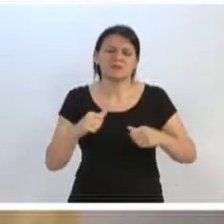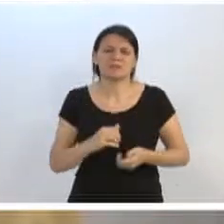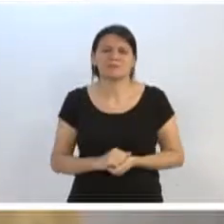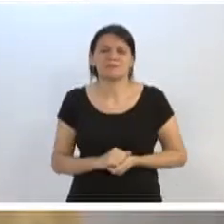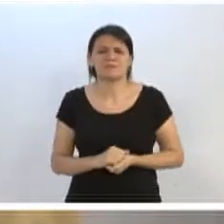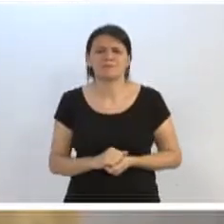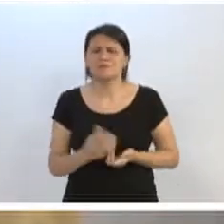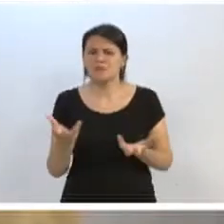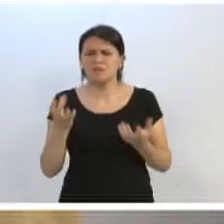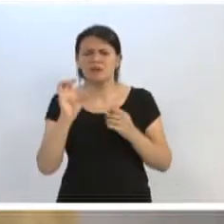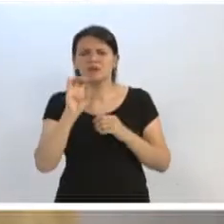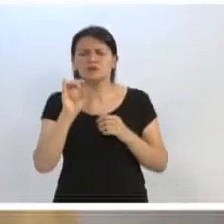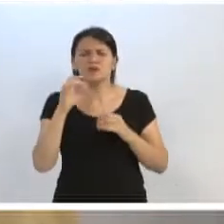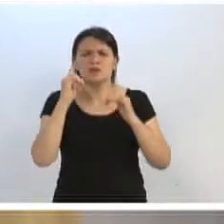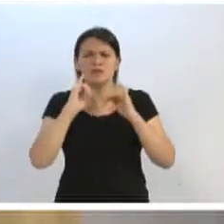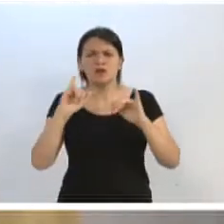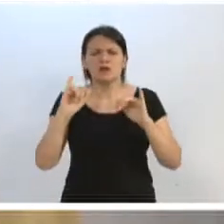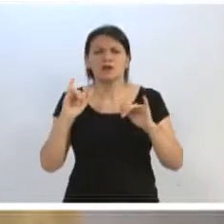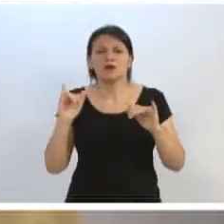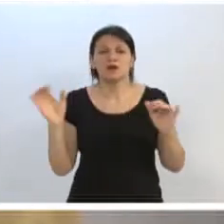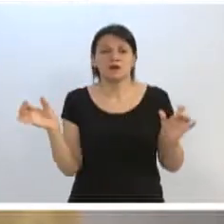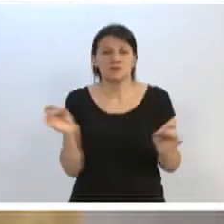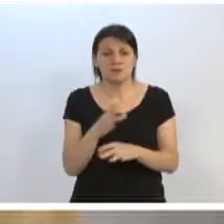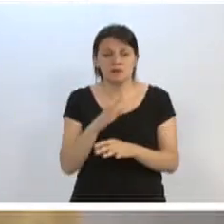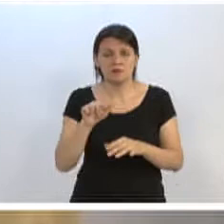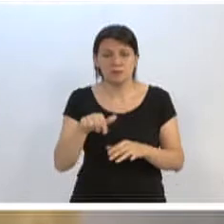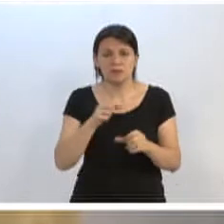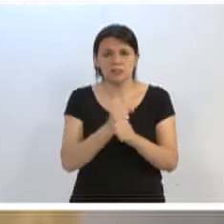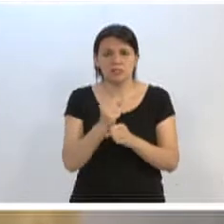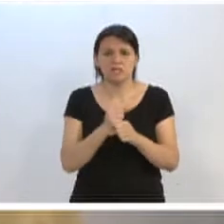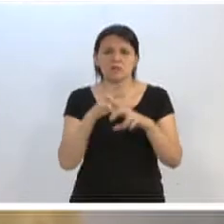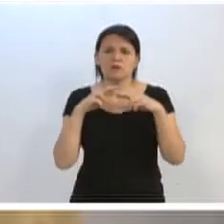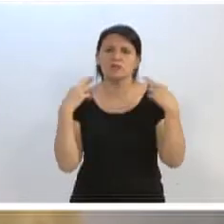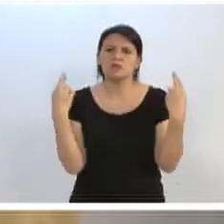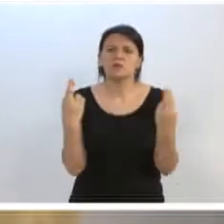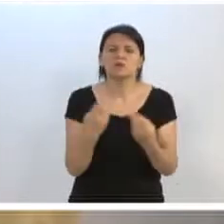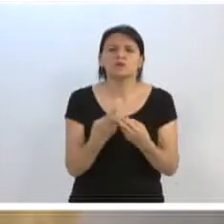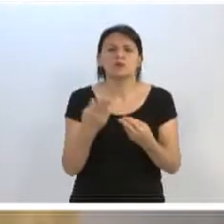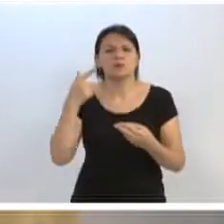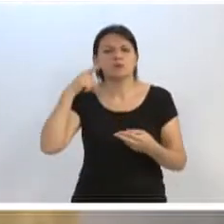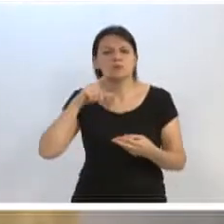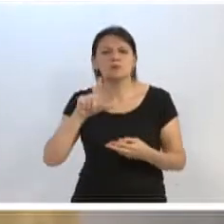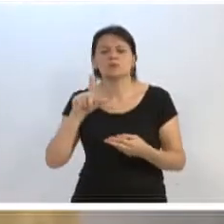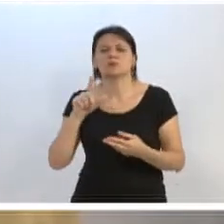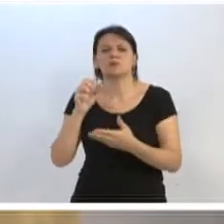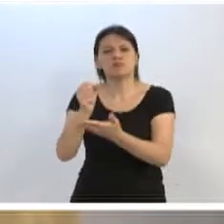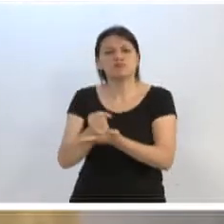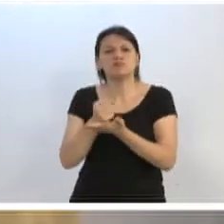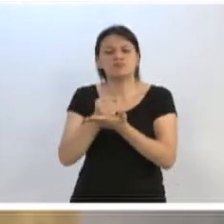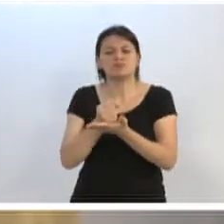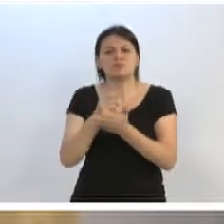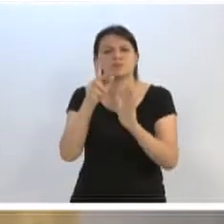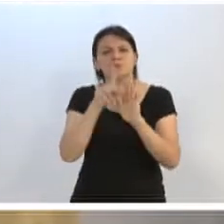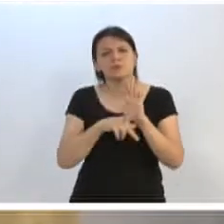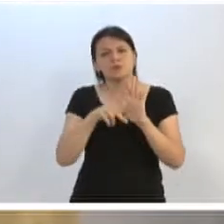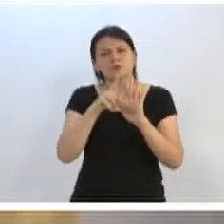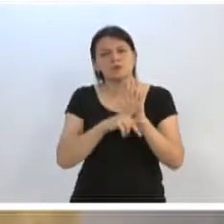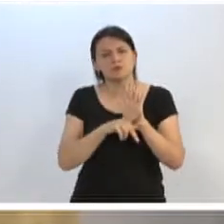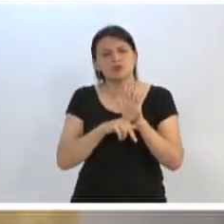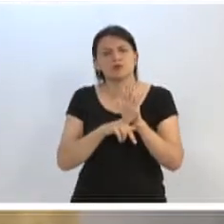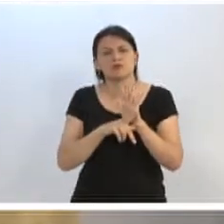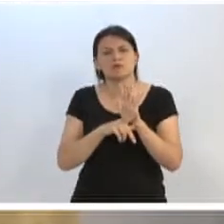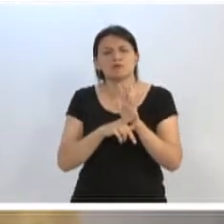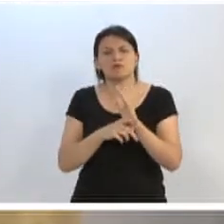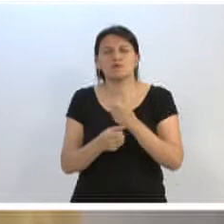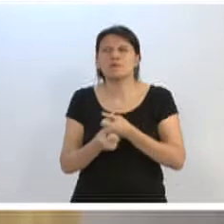Queria só situar que finalizamos este ano, inclusive, com algumas reuniões aqui, conseguindo apoio em relação a esse projeto, como é o projeto que mencionei, na questão dos